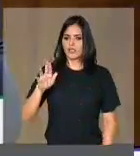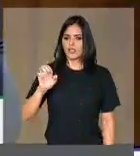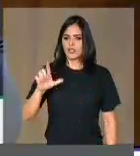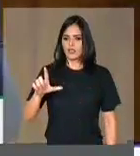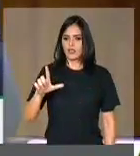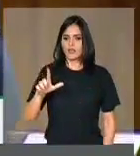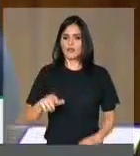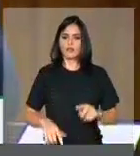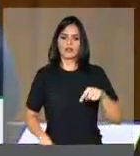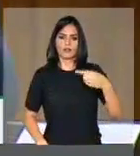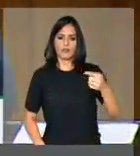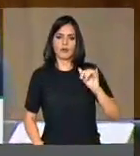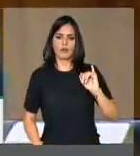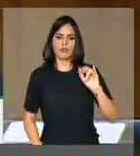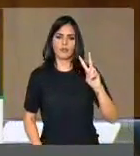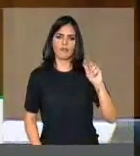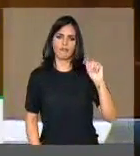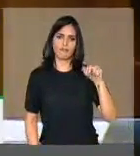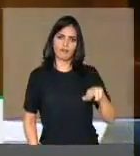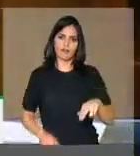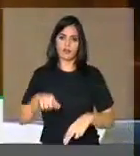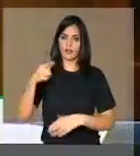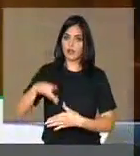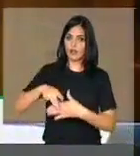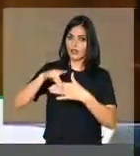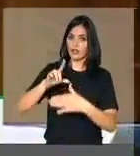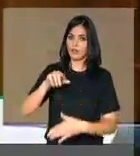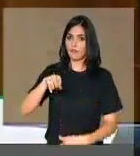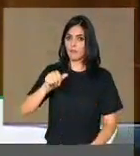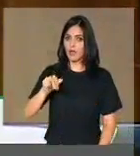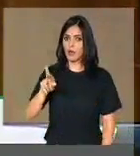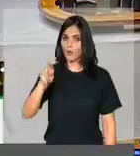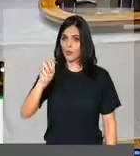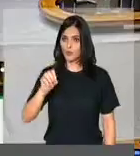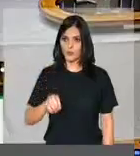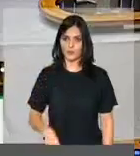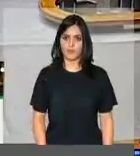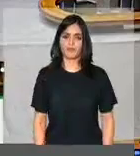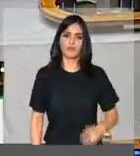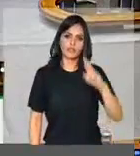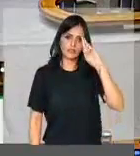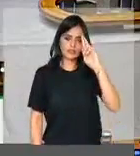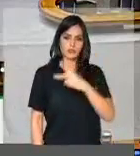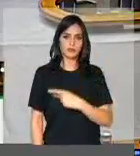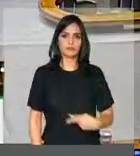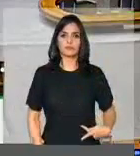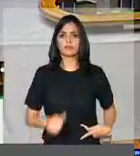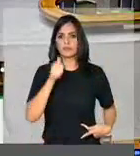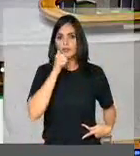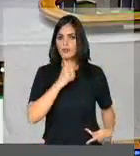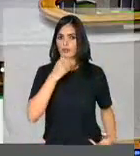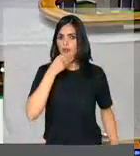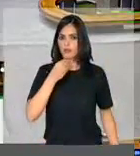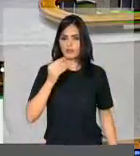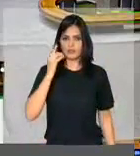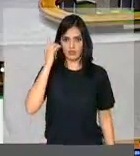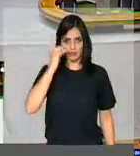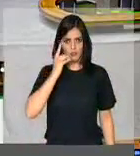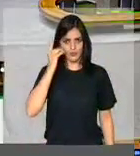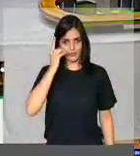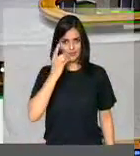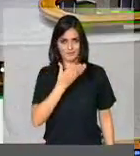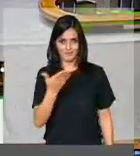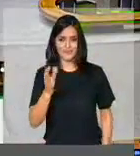Depois Ivan Valente, depois eu vou passar para o líder Mauro e a gente continua. Senhor presidente, senhora deputada, senhores deputados,